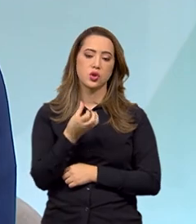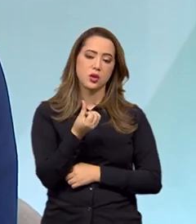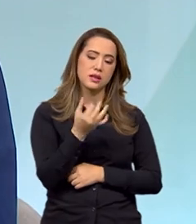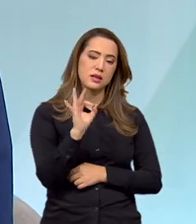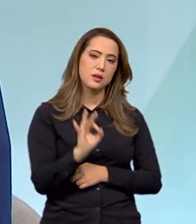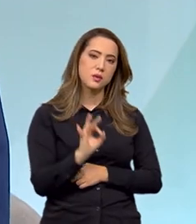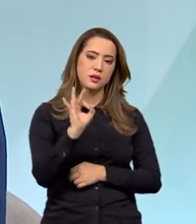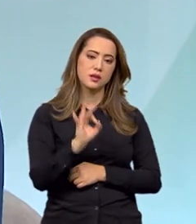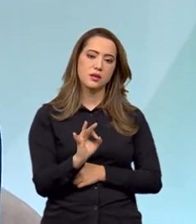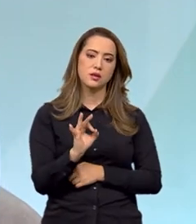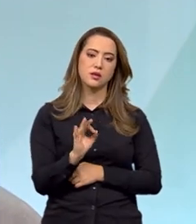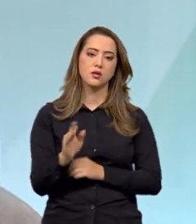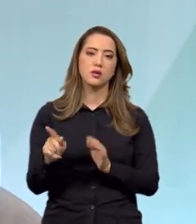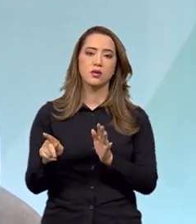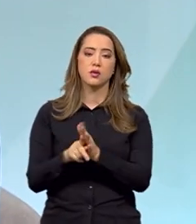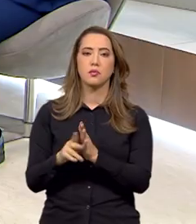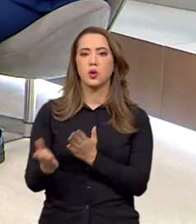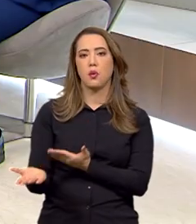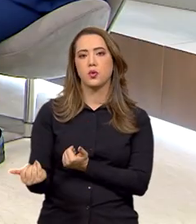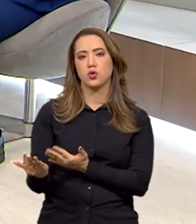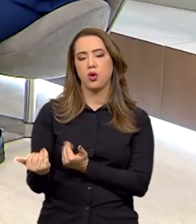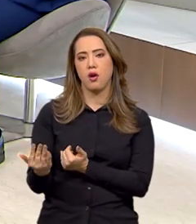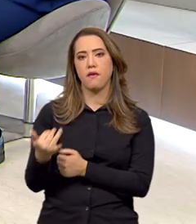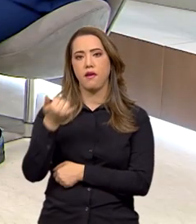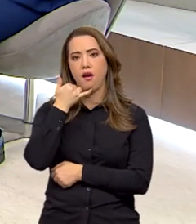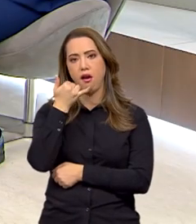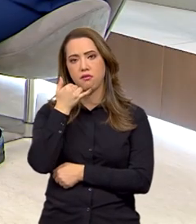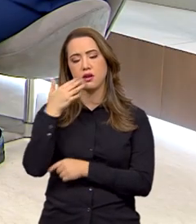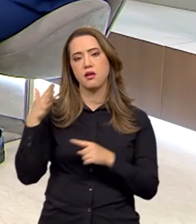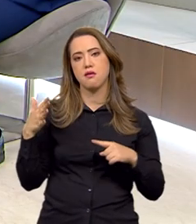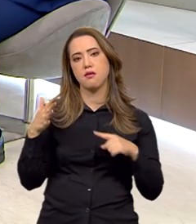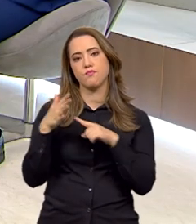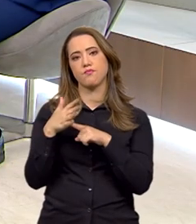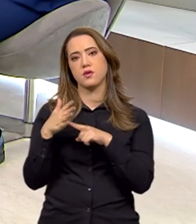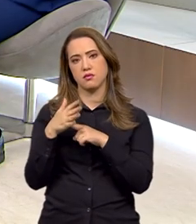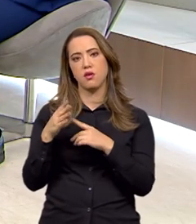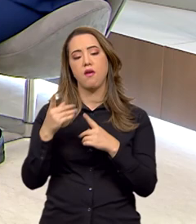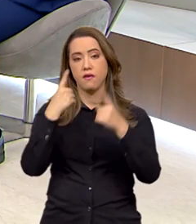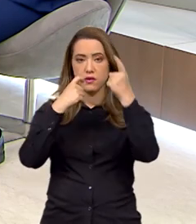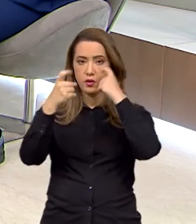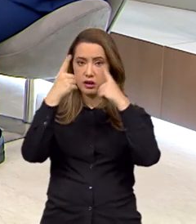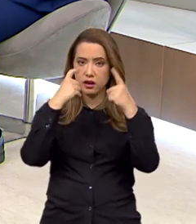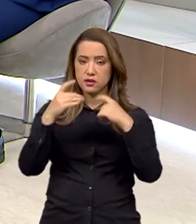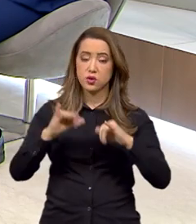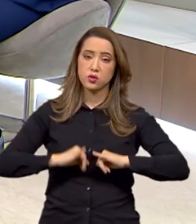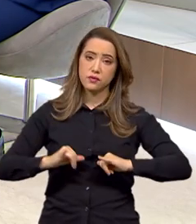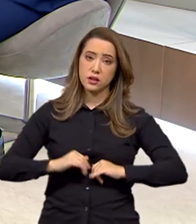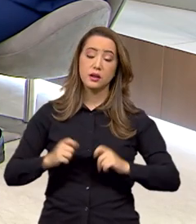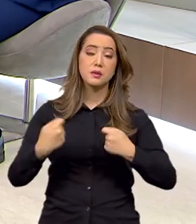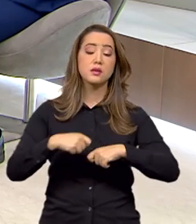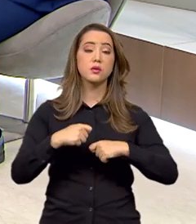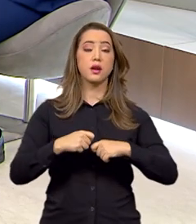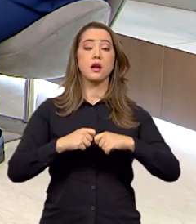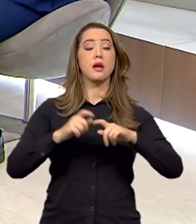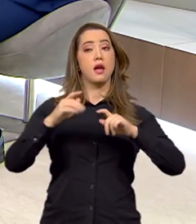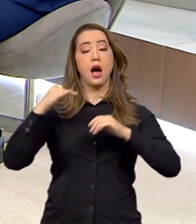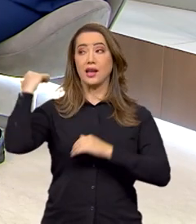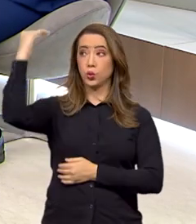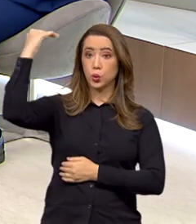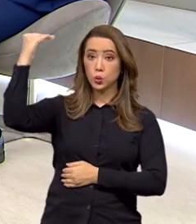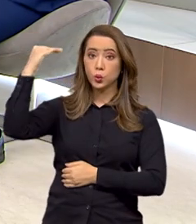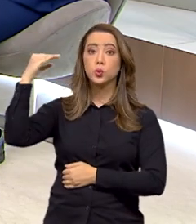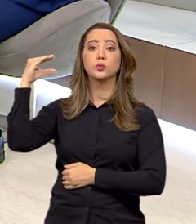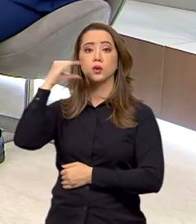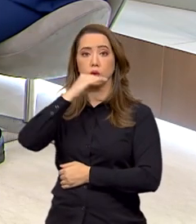do caso, aí vai ser um adolescente, ele mesmo denunciando uma violência sofrida. Então, o que a gente precisa? Adultos observando o